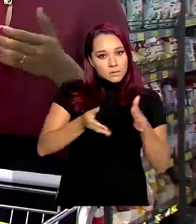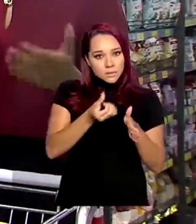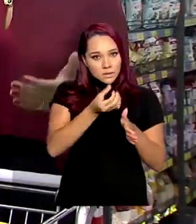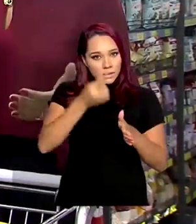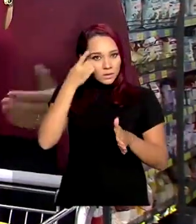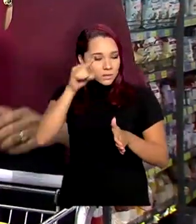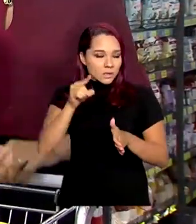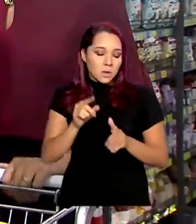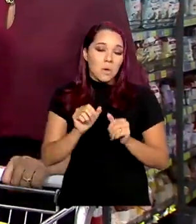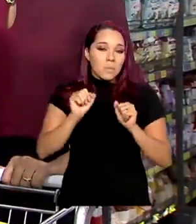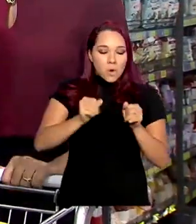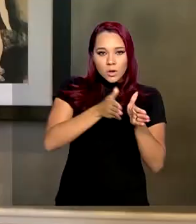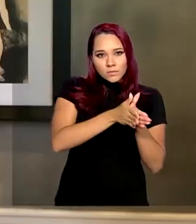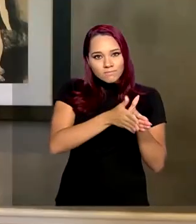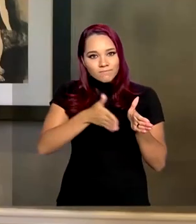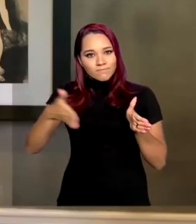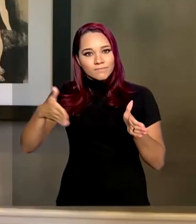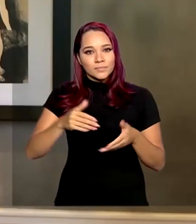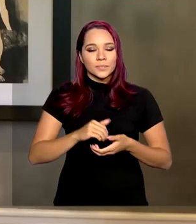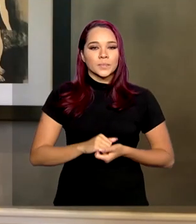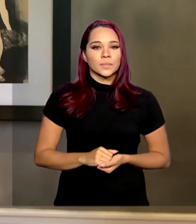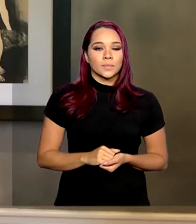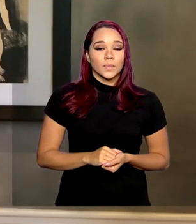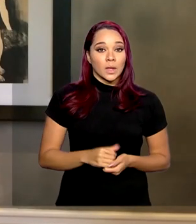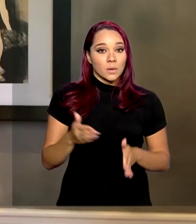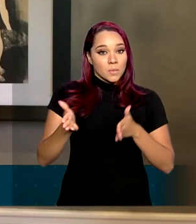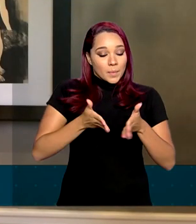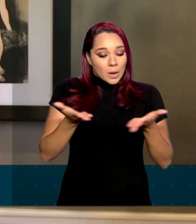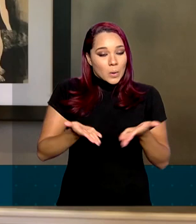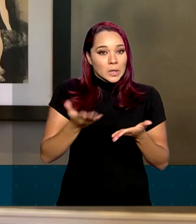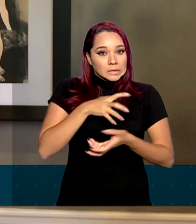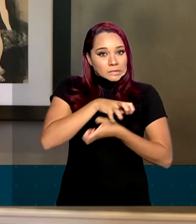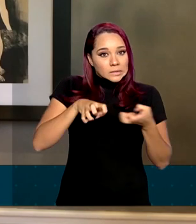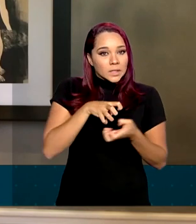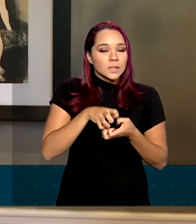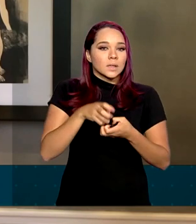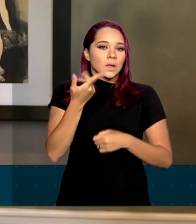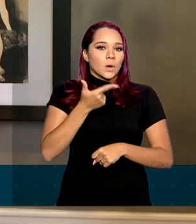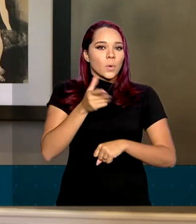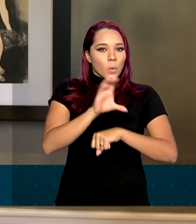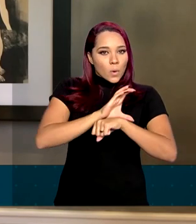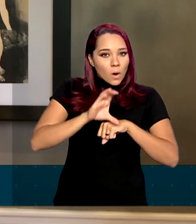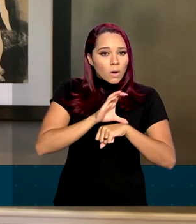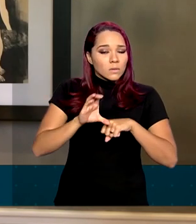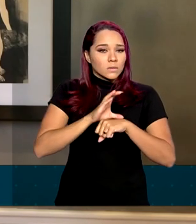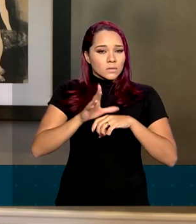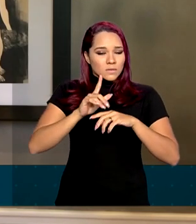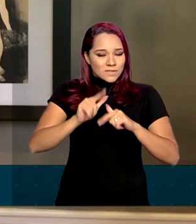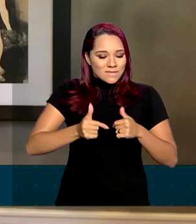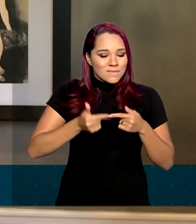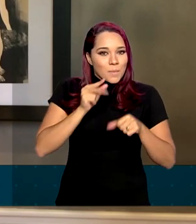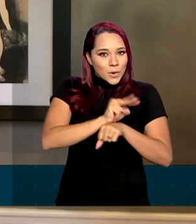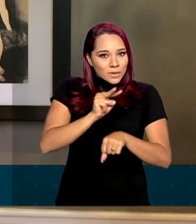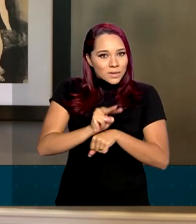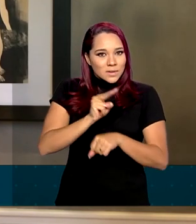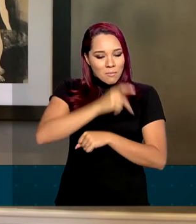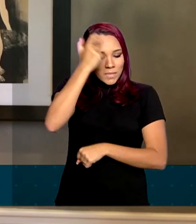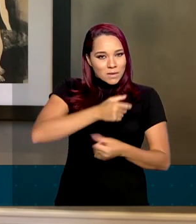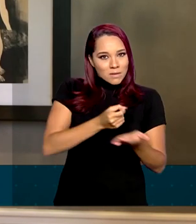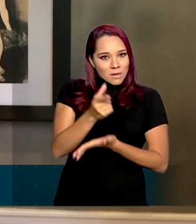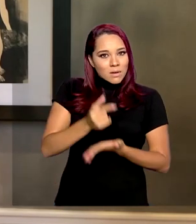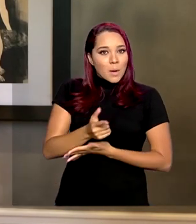e pode ser prorrogada. Em momentos de crise, o Código de Defesa do Consumidor proíbe aumentos